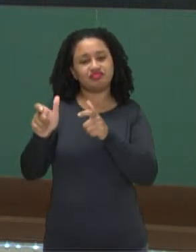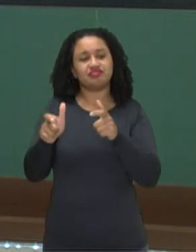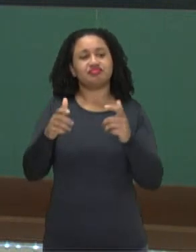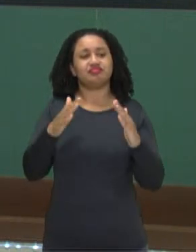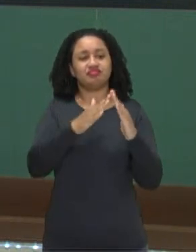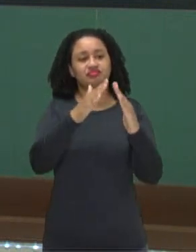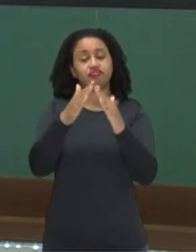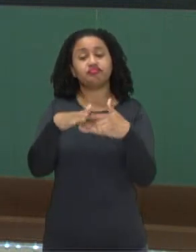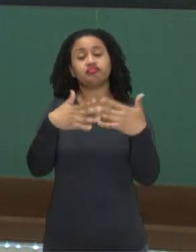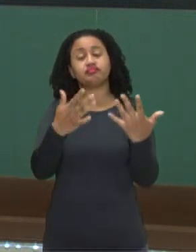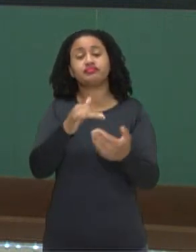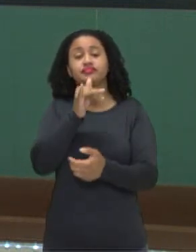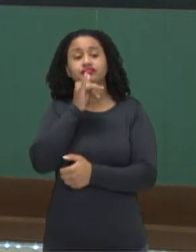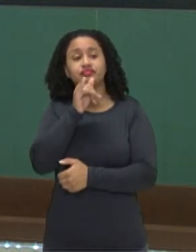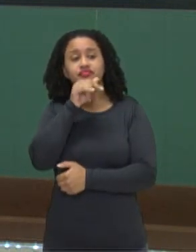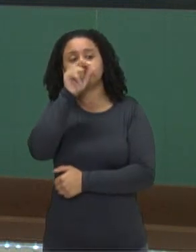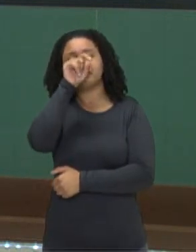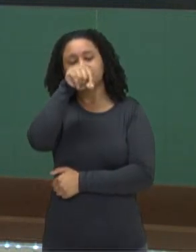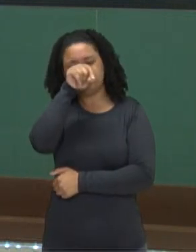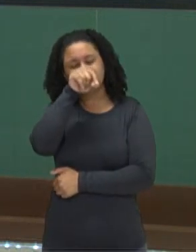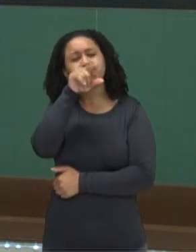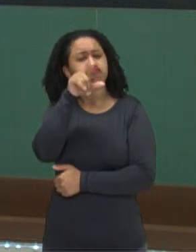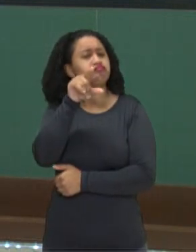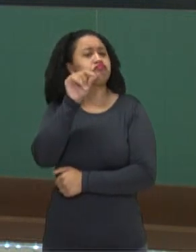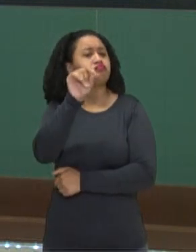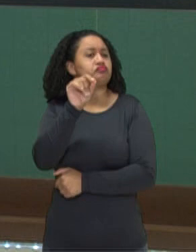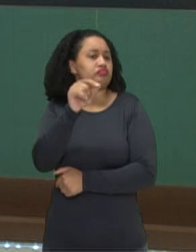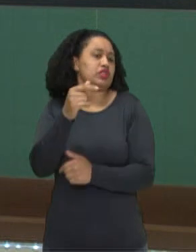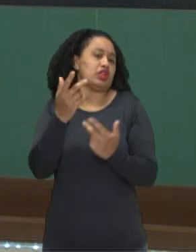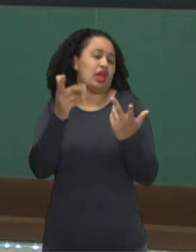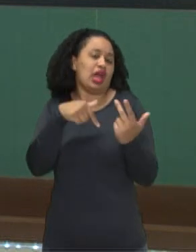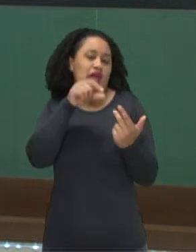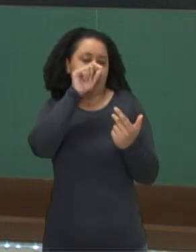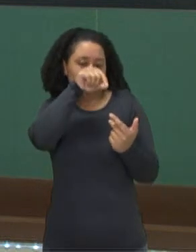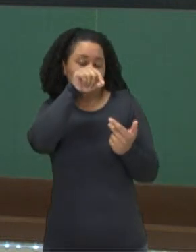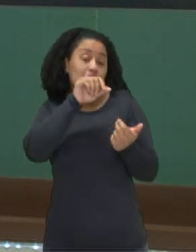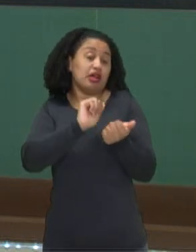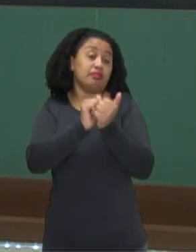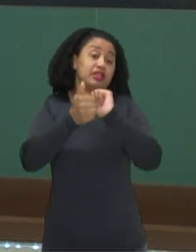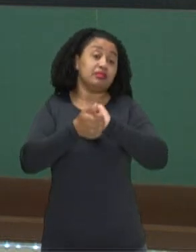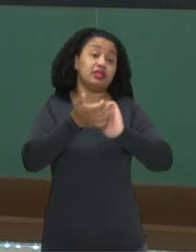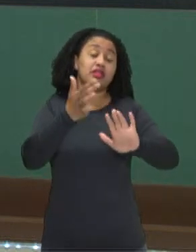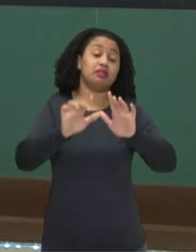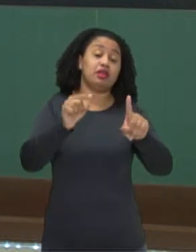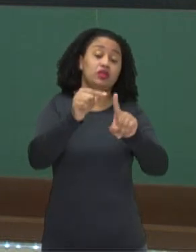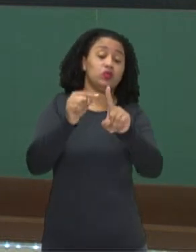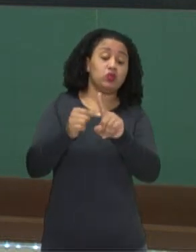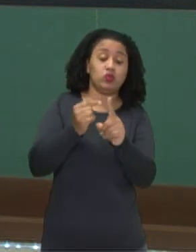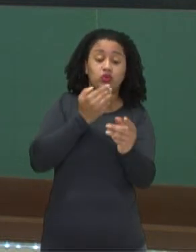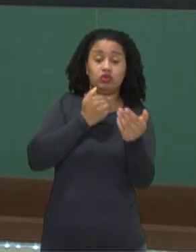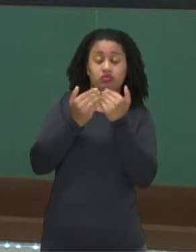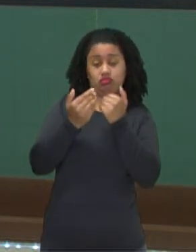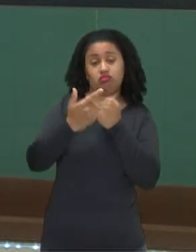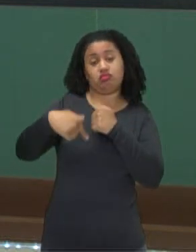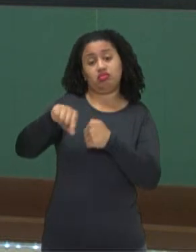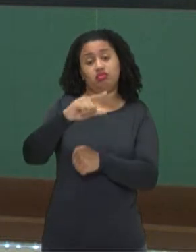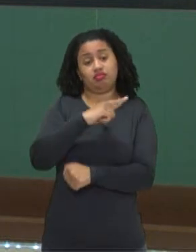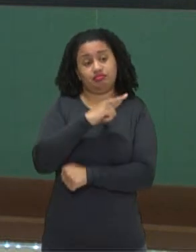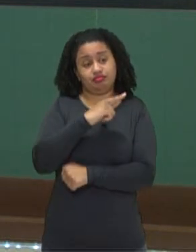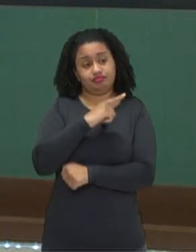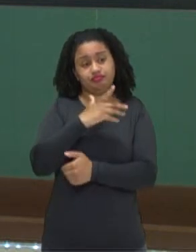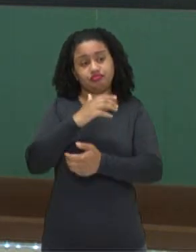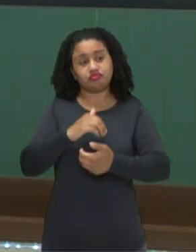vivem. Então, por exemplo, o bico de uma ave, geralmente é uma adaptação para o tipo de alimento que aquela ave vai comer.